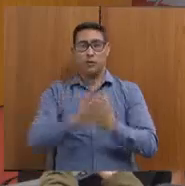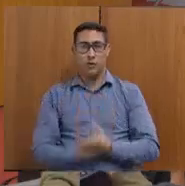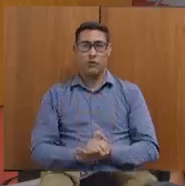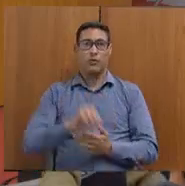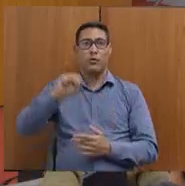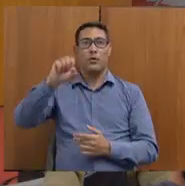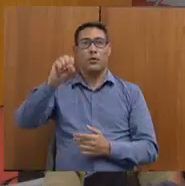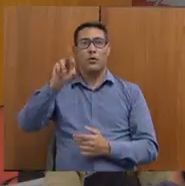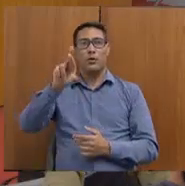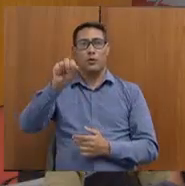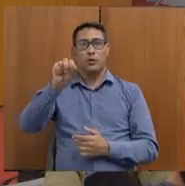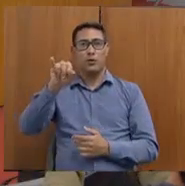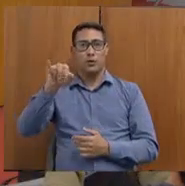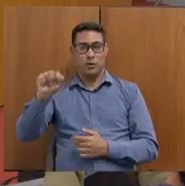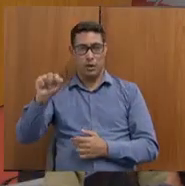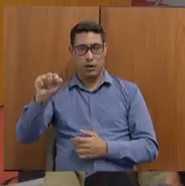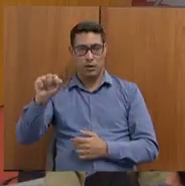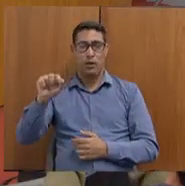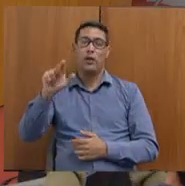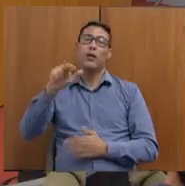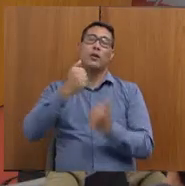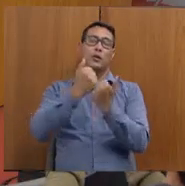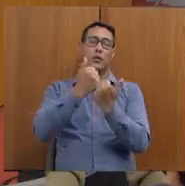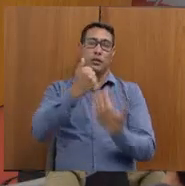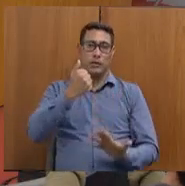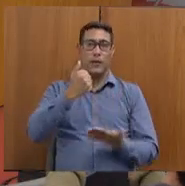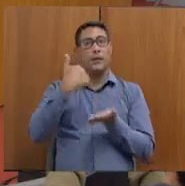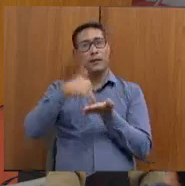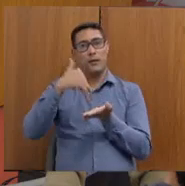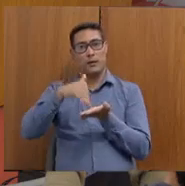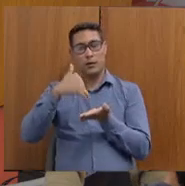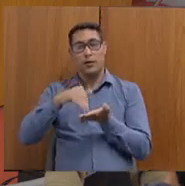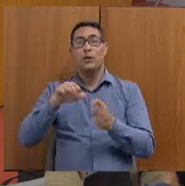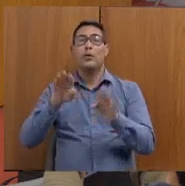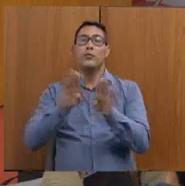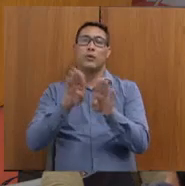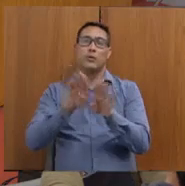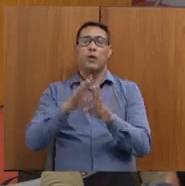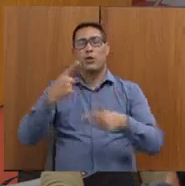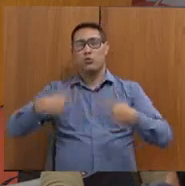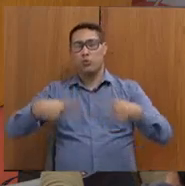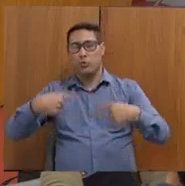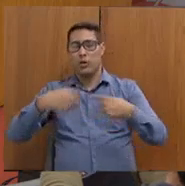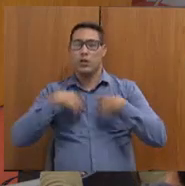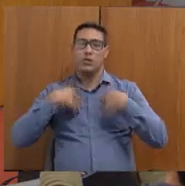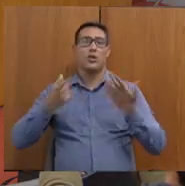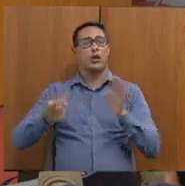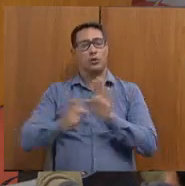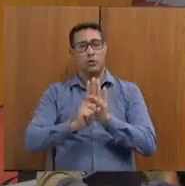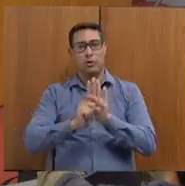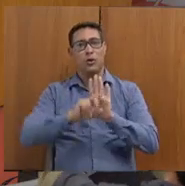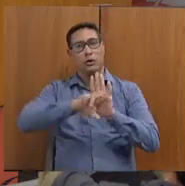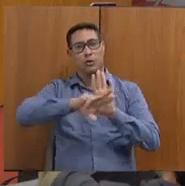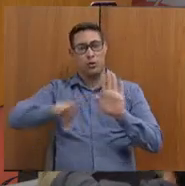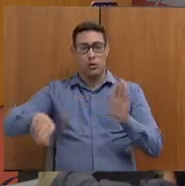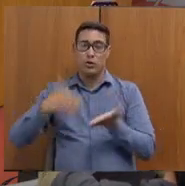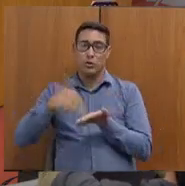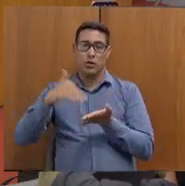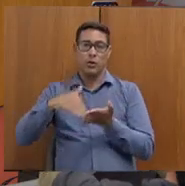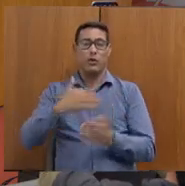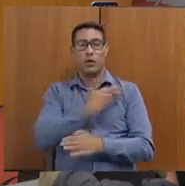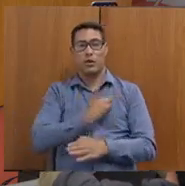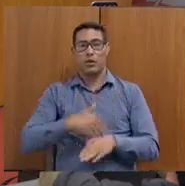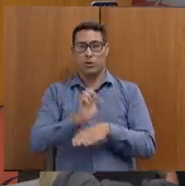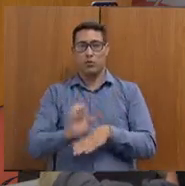Romina dos Santos, subsecretária de Política sobre Drogas da Secretaria do Estado de